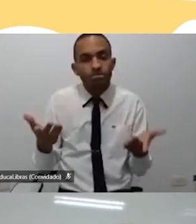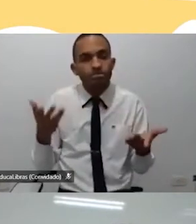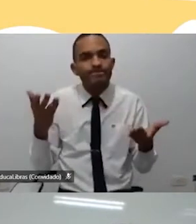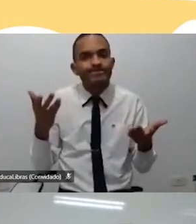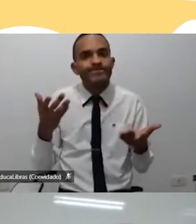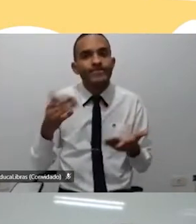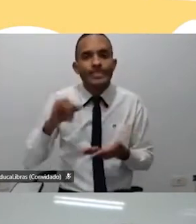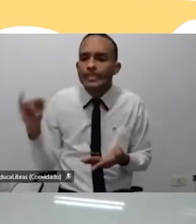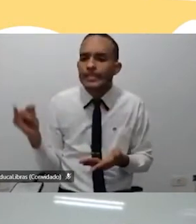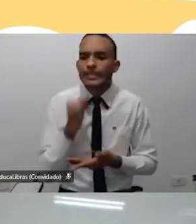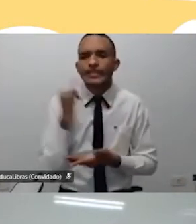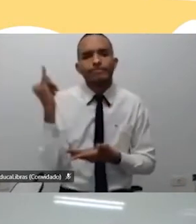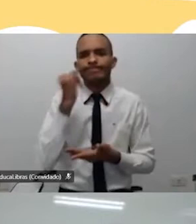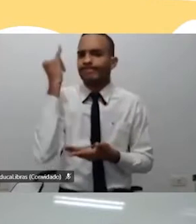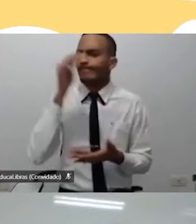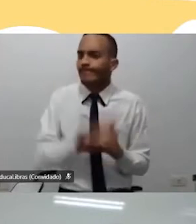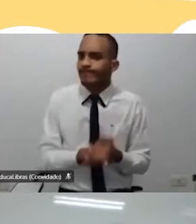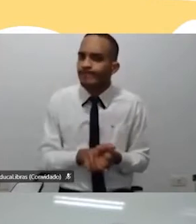muito importante